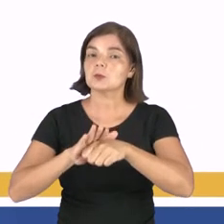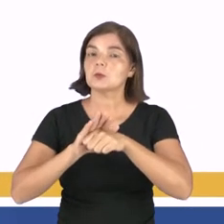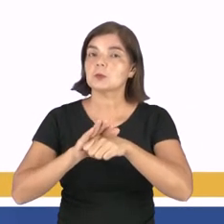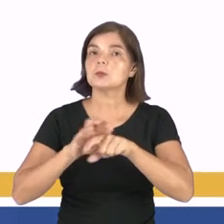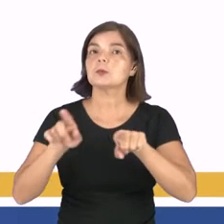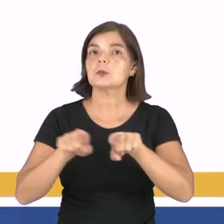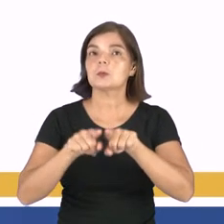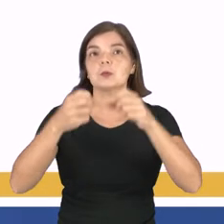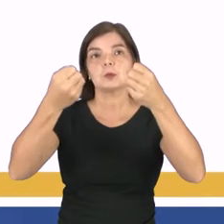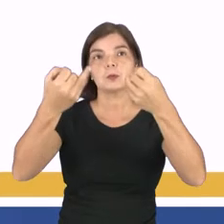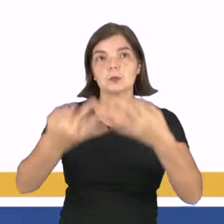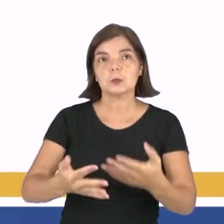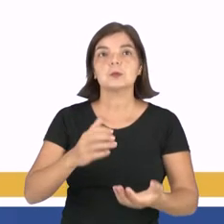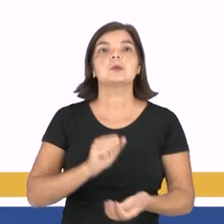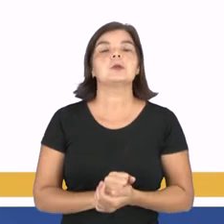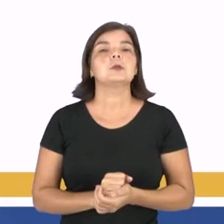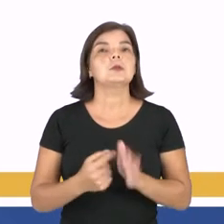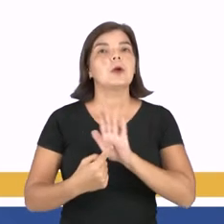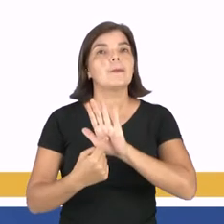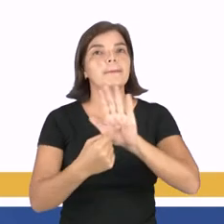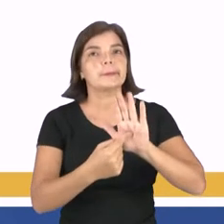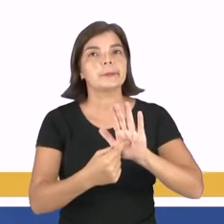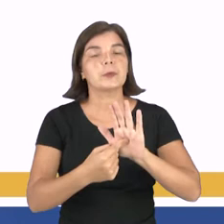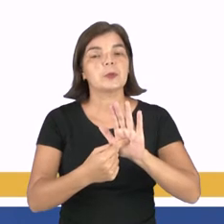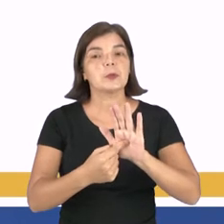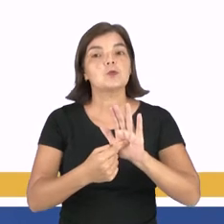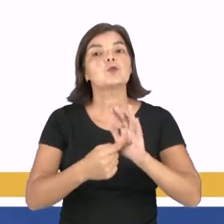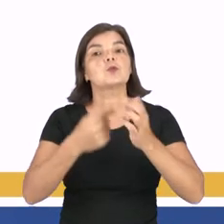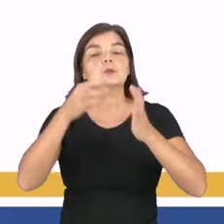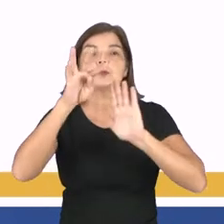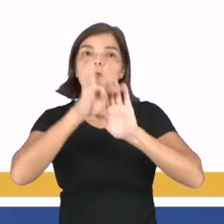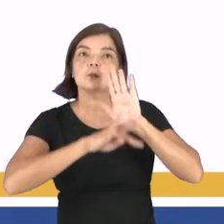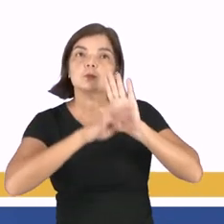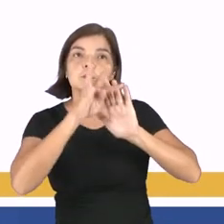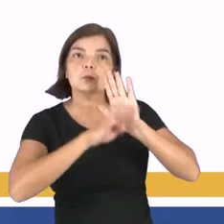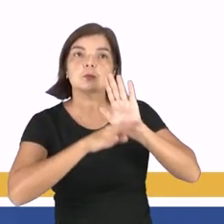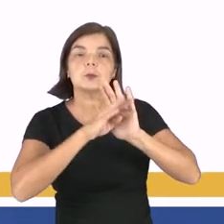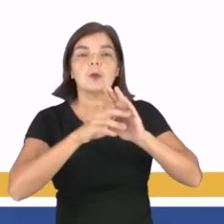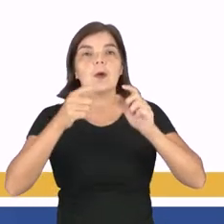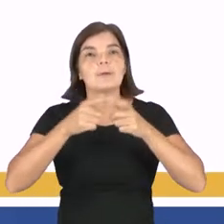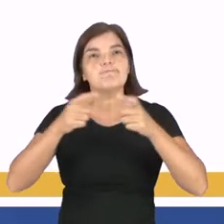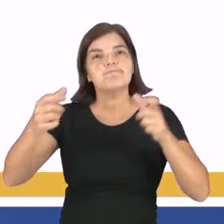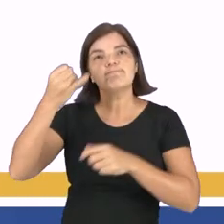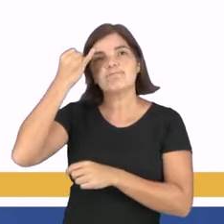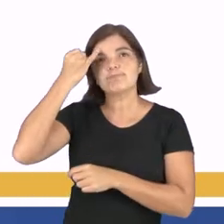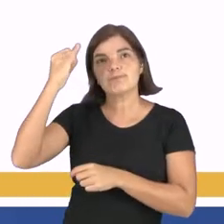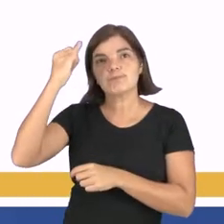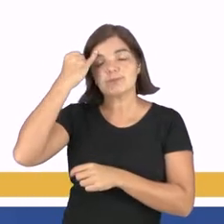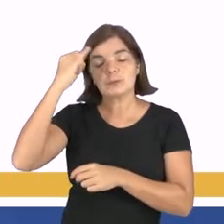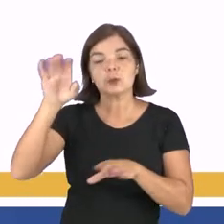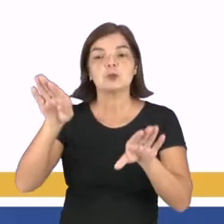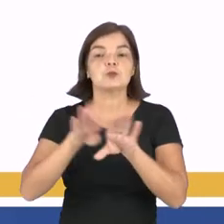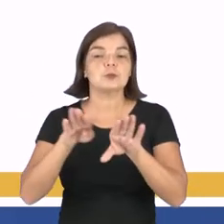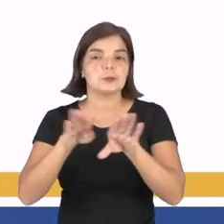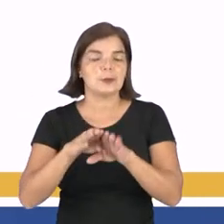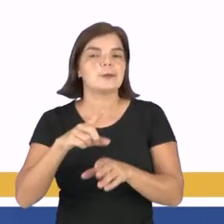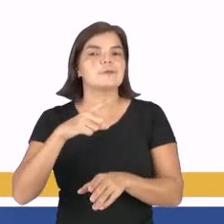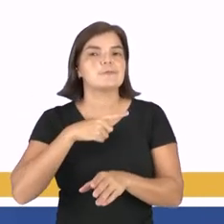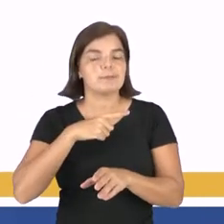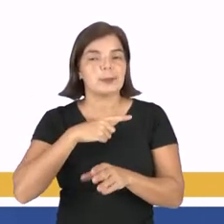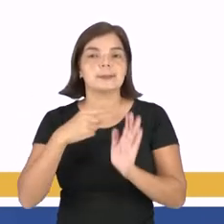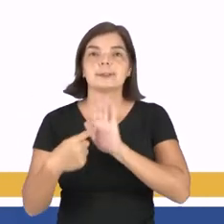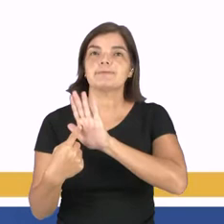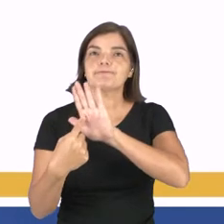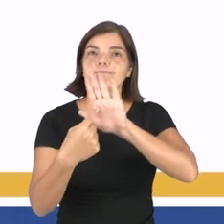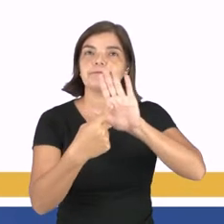expressivos, como eu disse, empregados para gerar efeitos nos discursos, ampliando a ideia que se